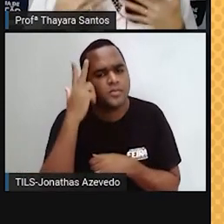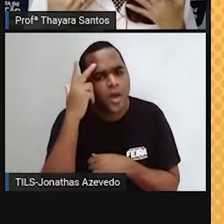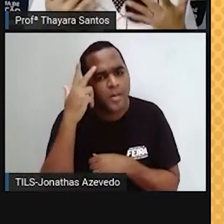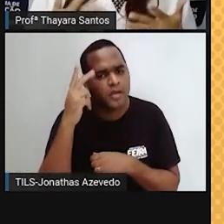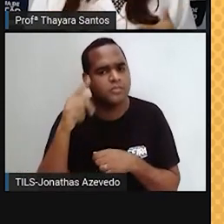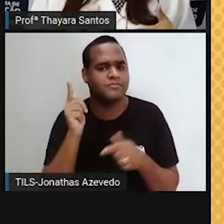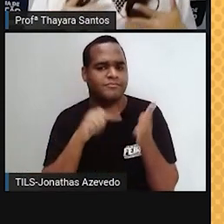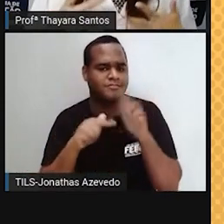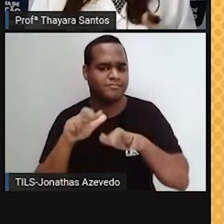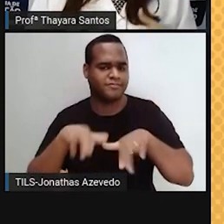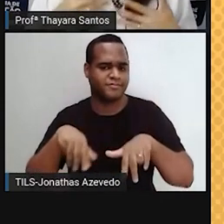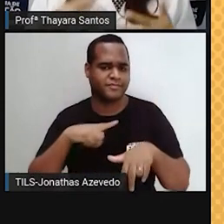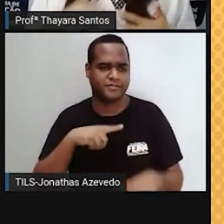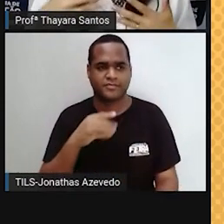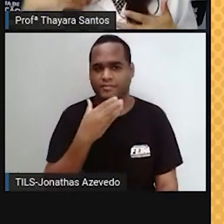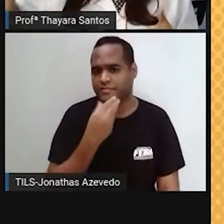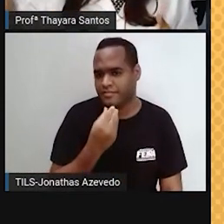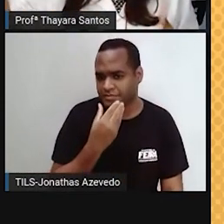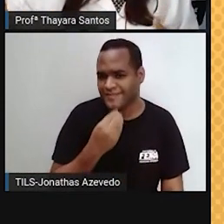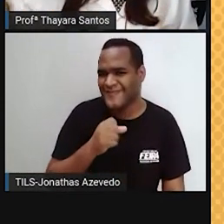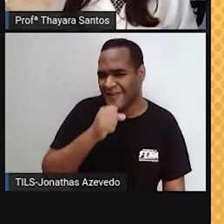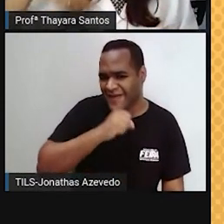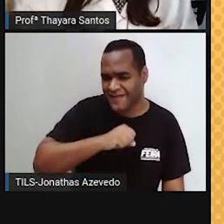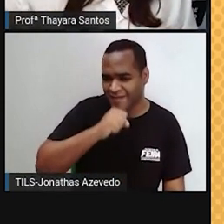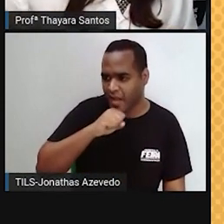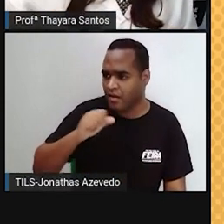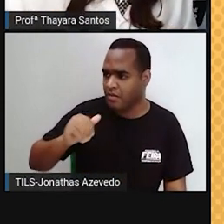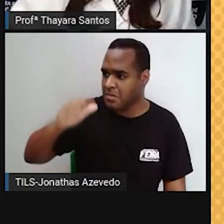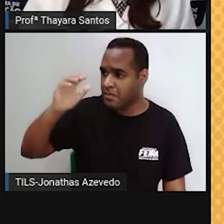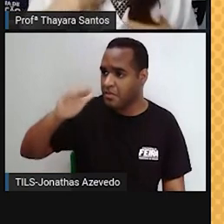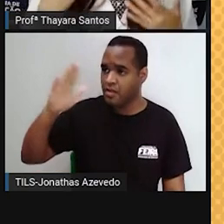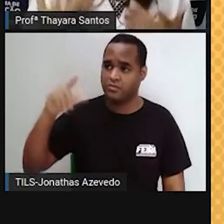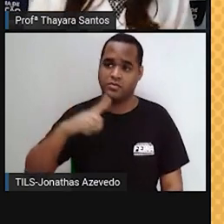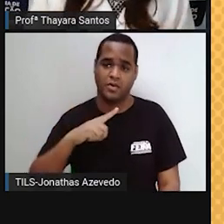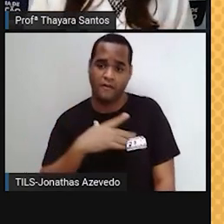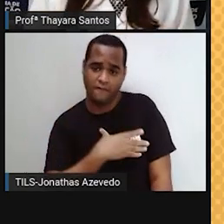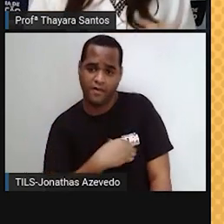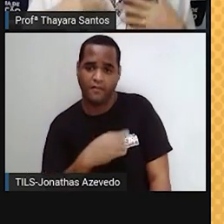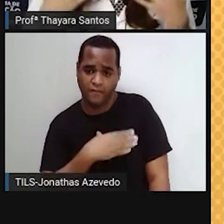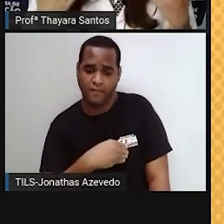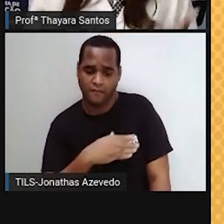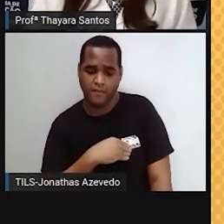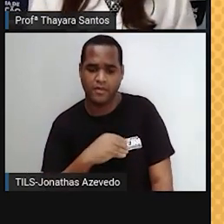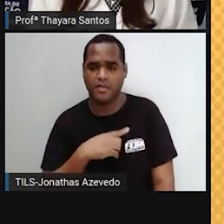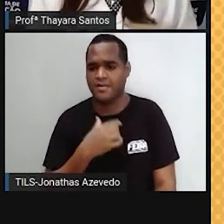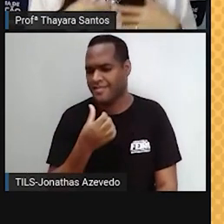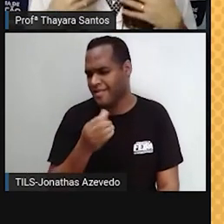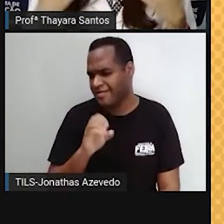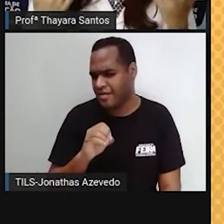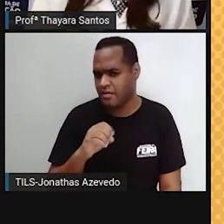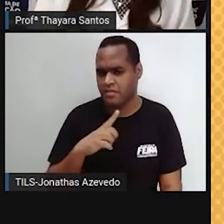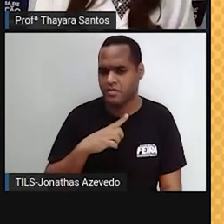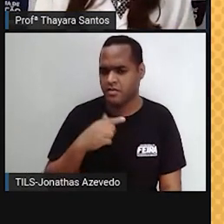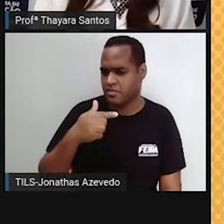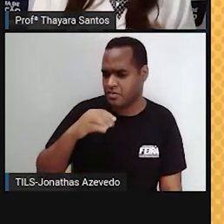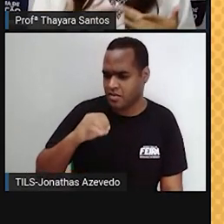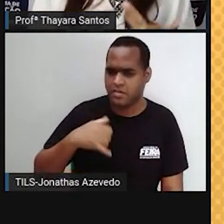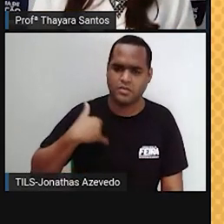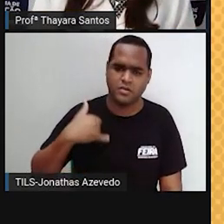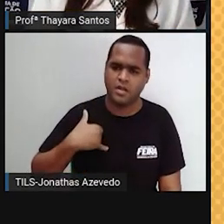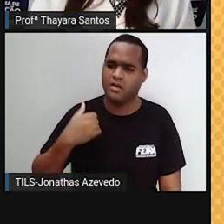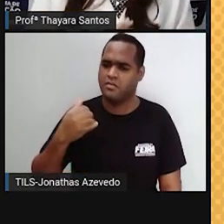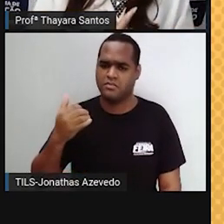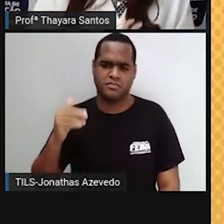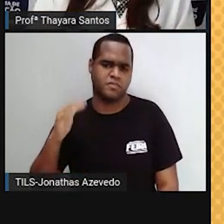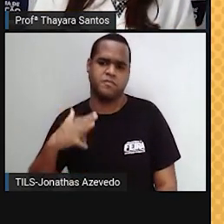Então, por isso que é comum a gente ver homens muito mais velhos ainda tendo filhos. Homens de 60 anos, homens de 70 anos ainda